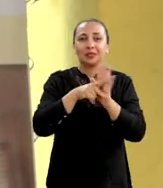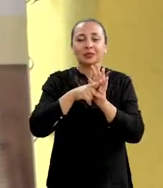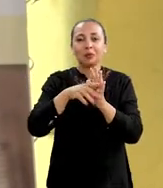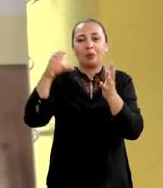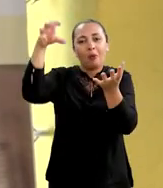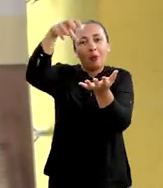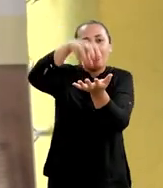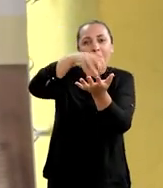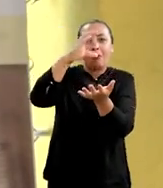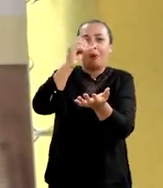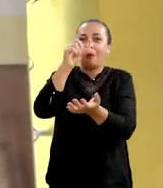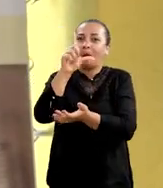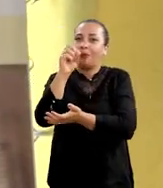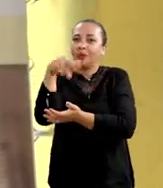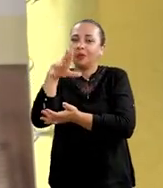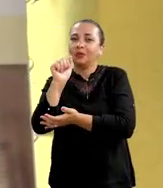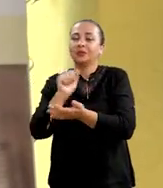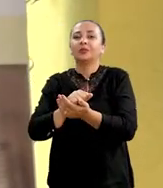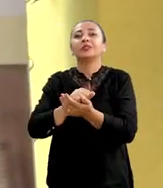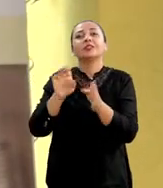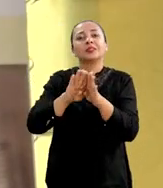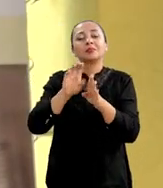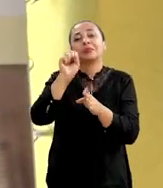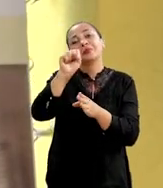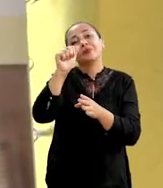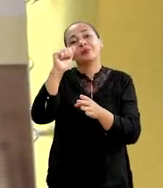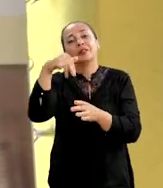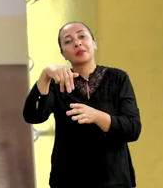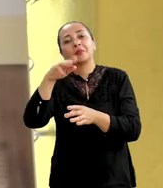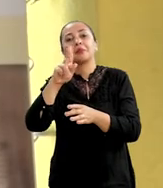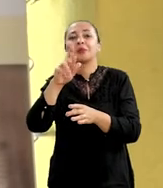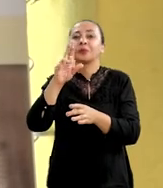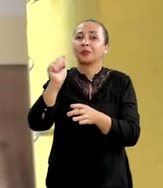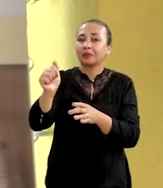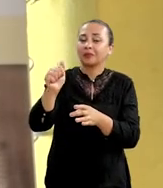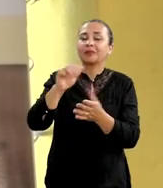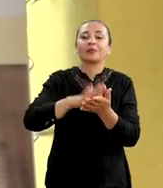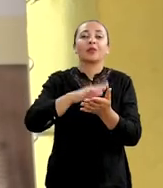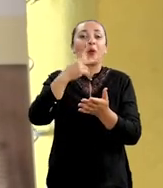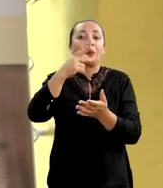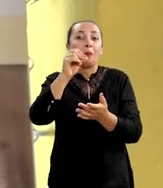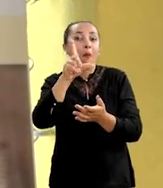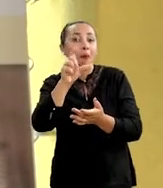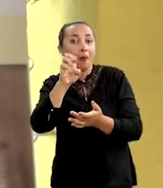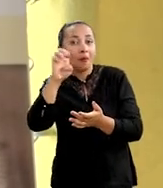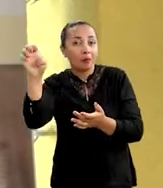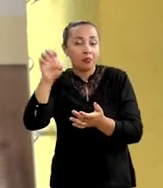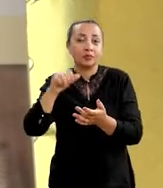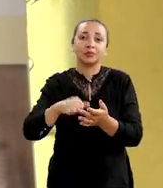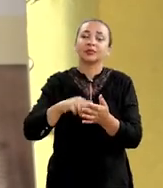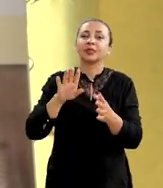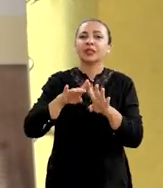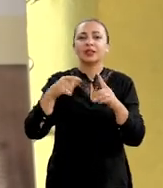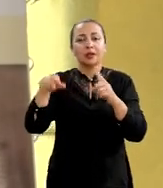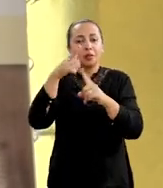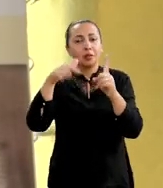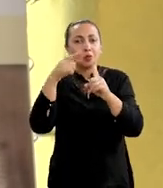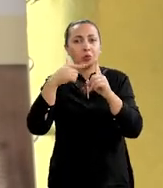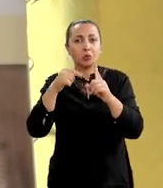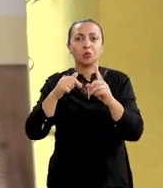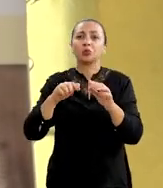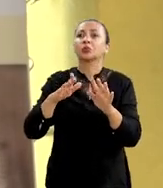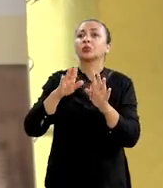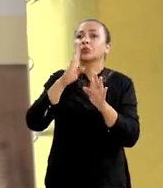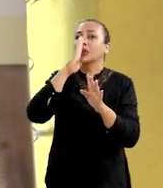que são as próprias colônias, o mel, a geoprópolis e seu extrato, o samburá ou o pólen, e temos os produtos